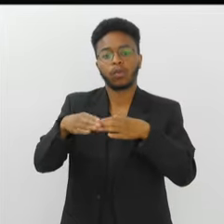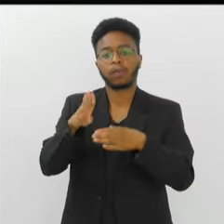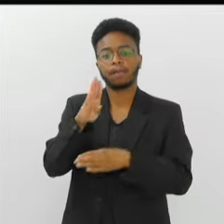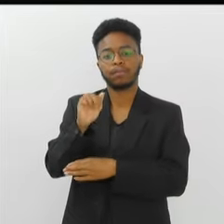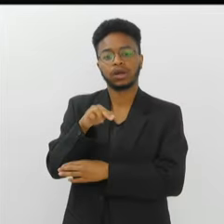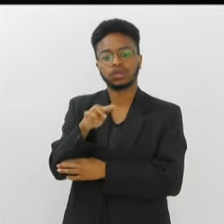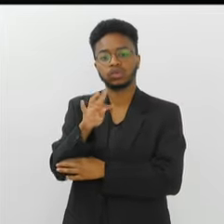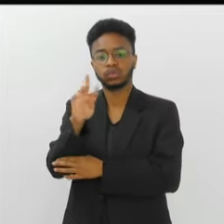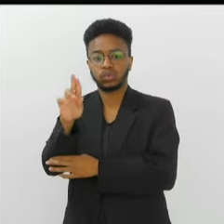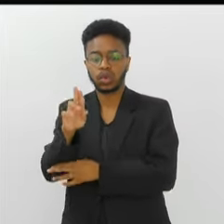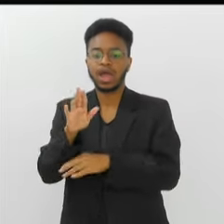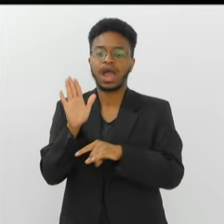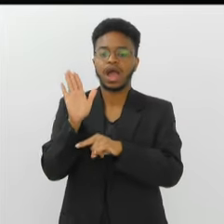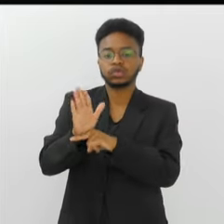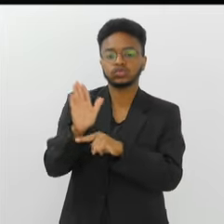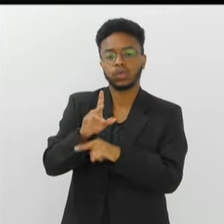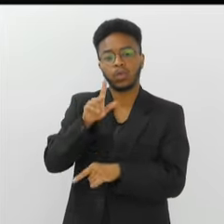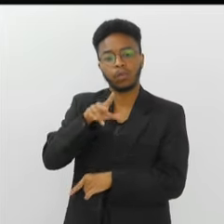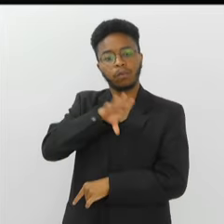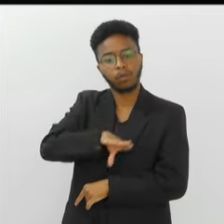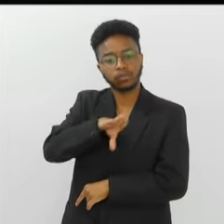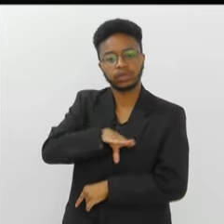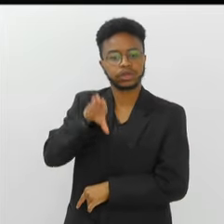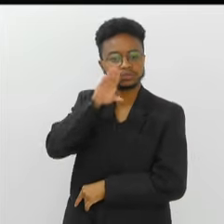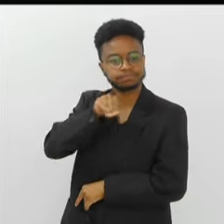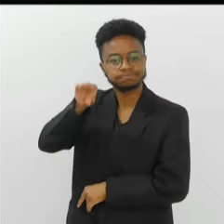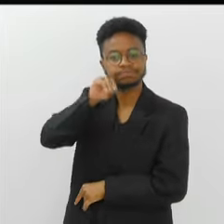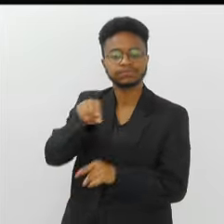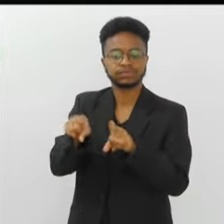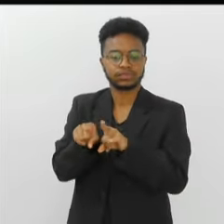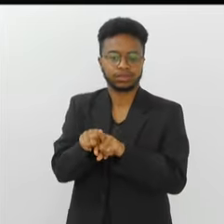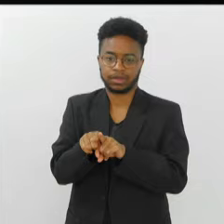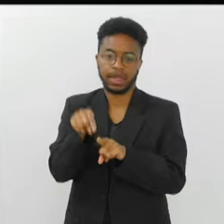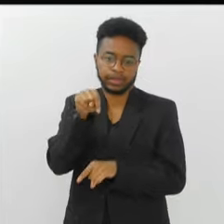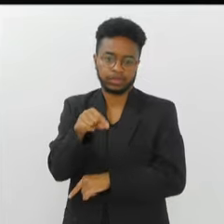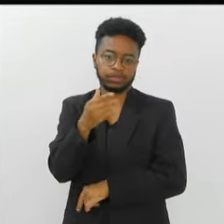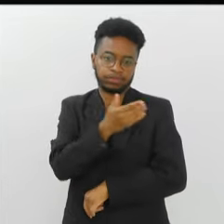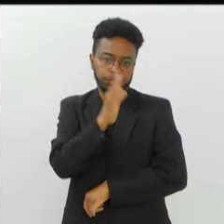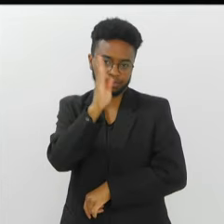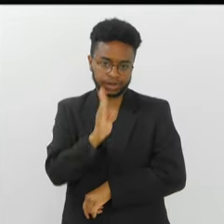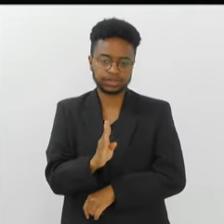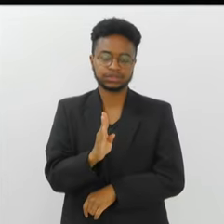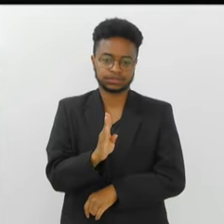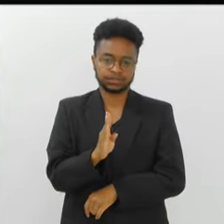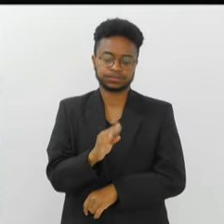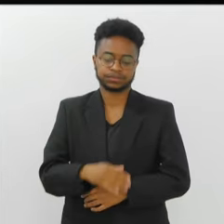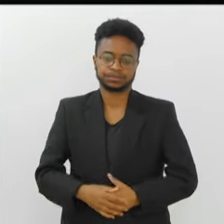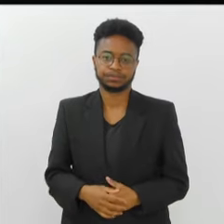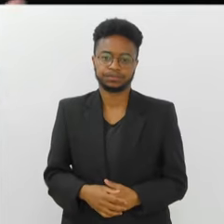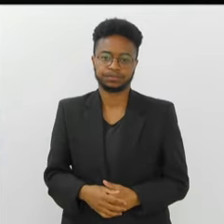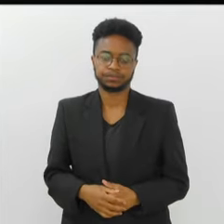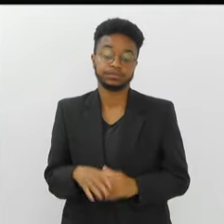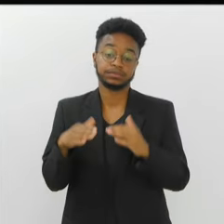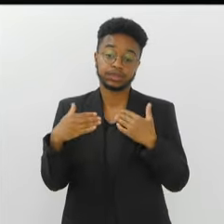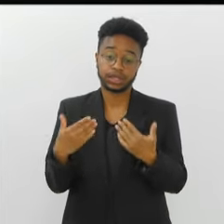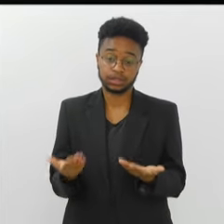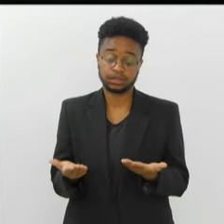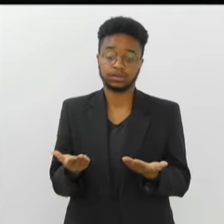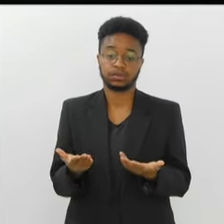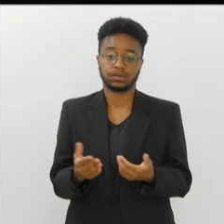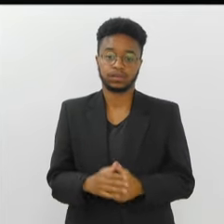contribuição banto no português falado, praticado no Brasil contemporâneo, no Brasil atual.